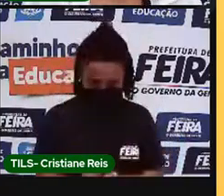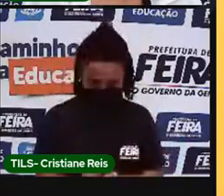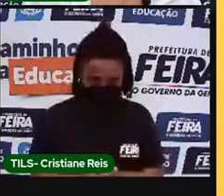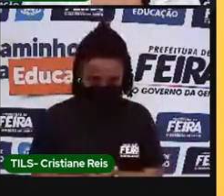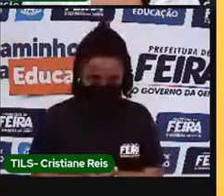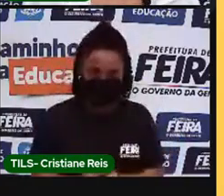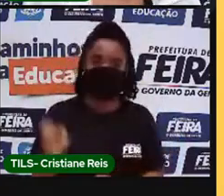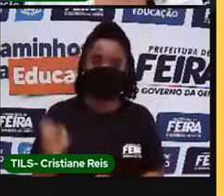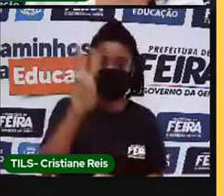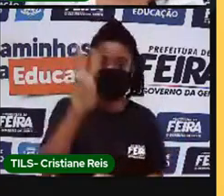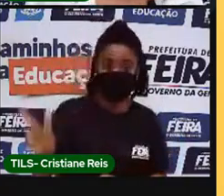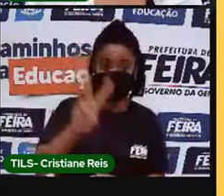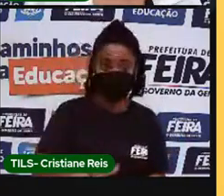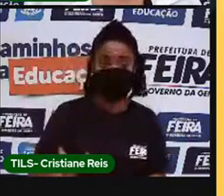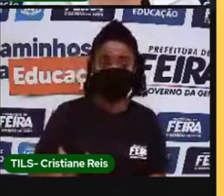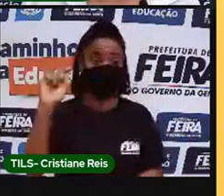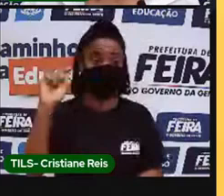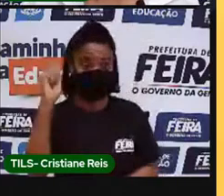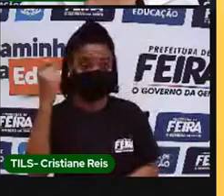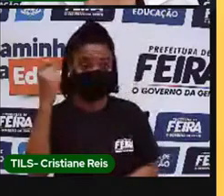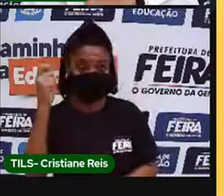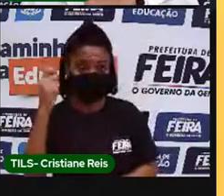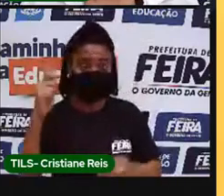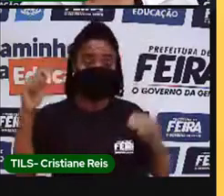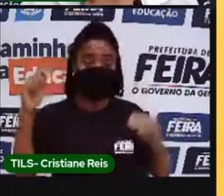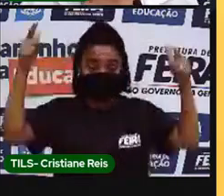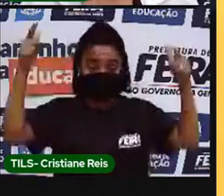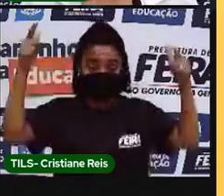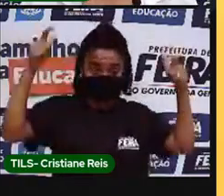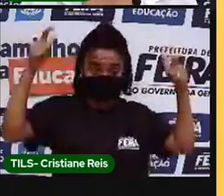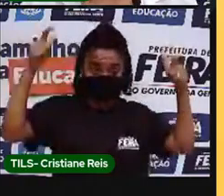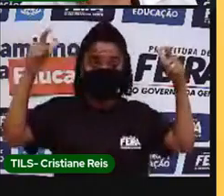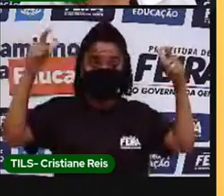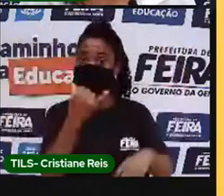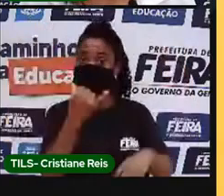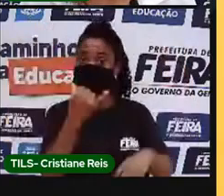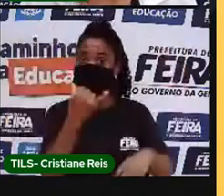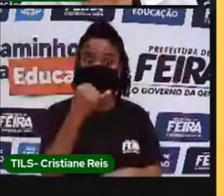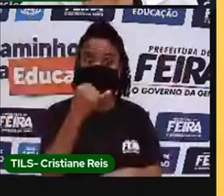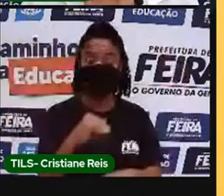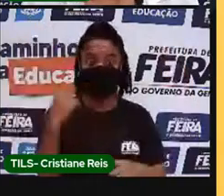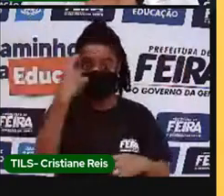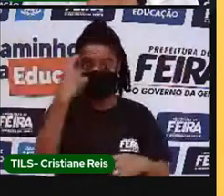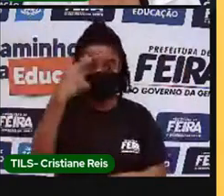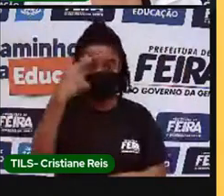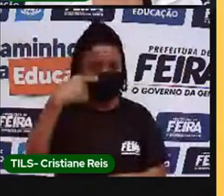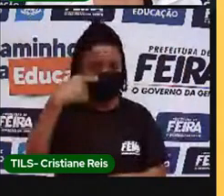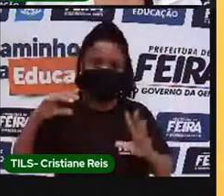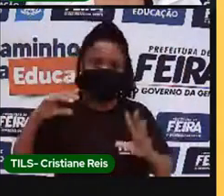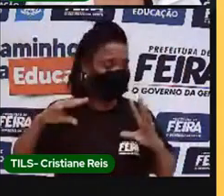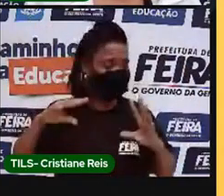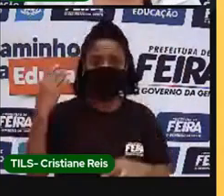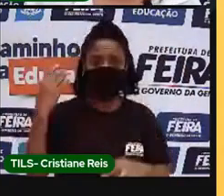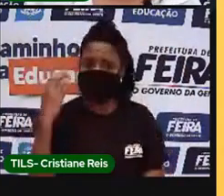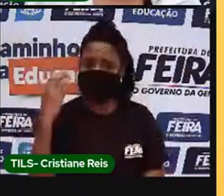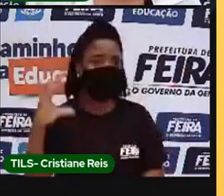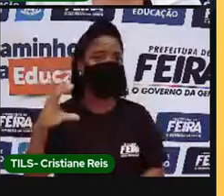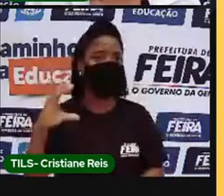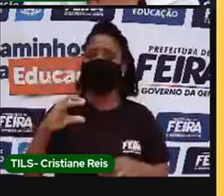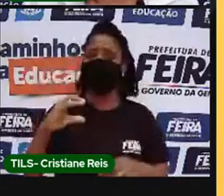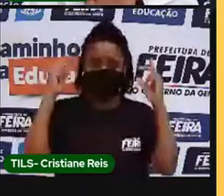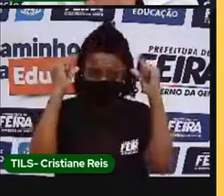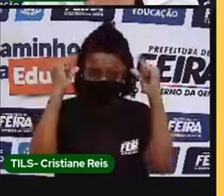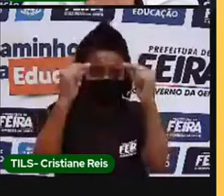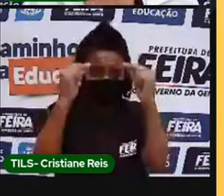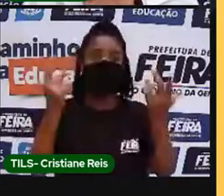venezuelanos, argentinos, mexicanos, italianos, espanhóis, colombianos, gregos,